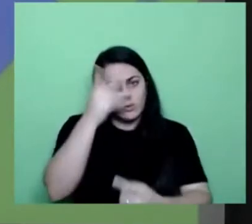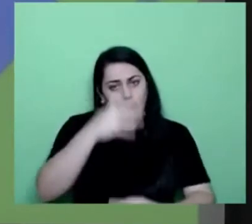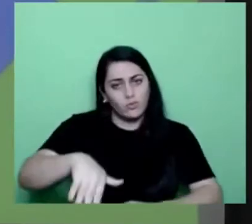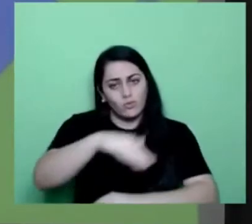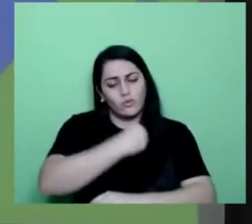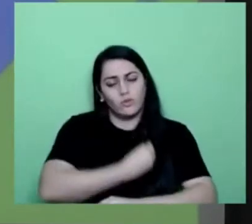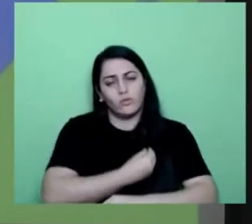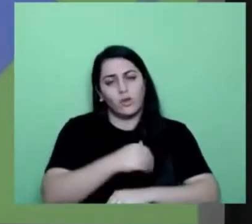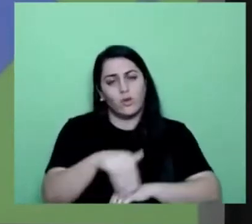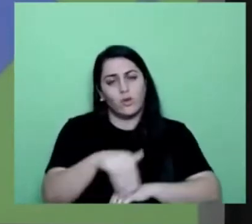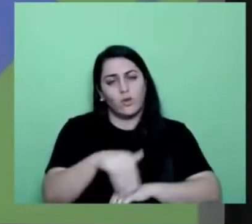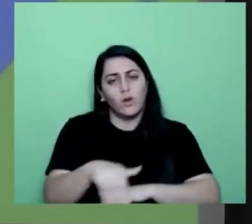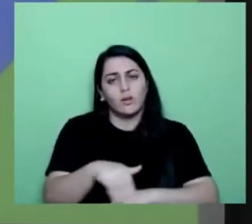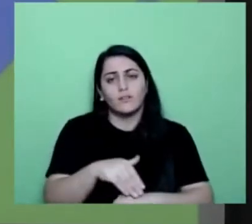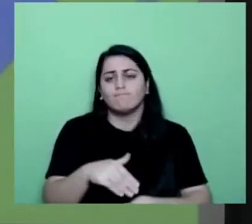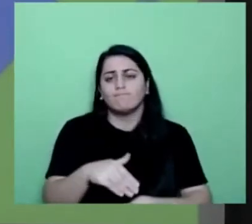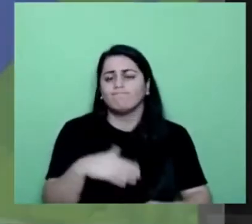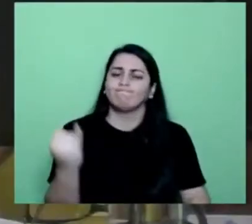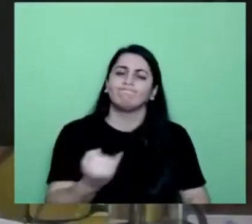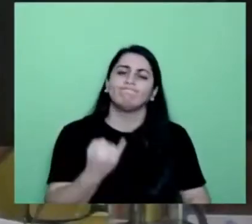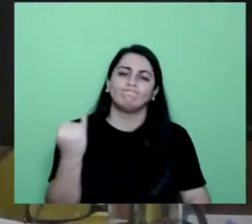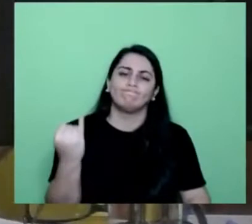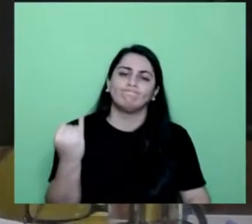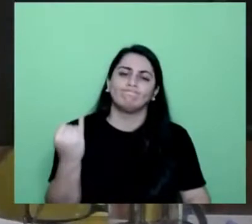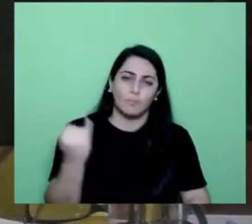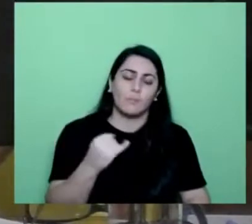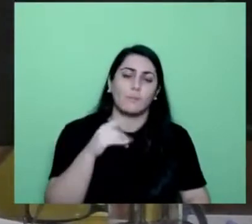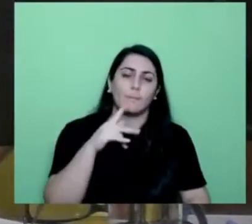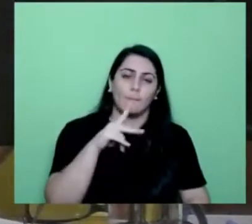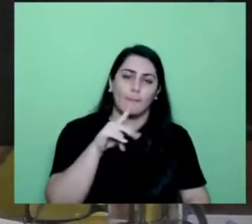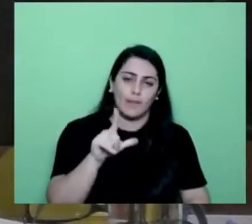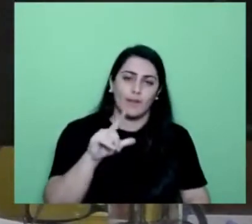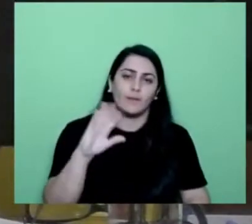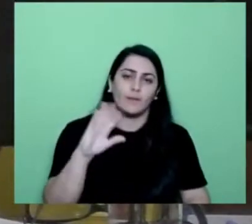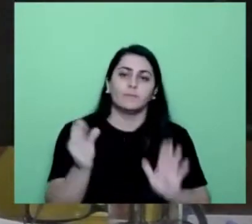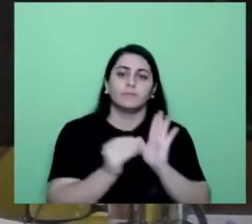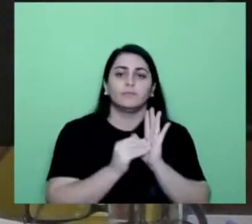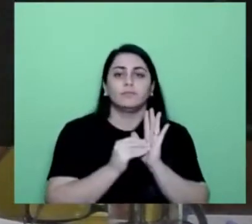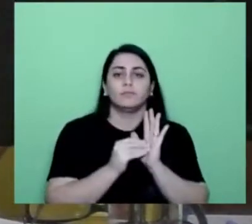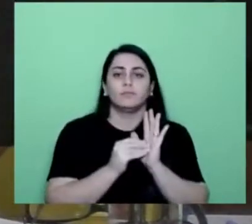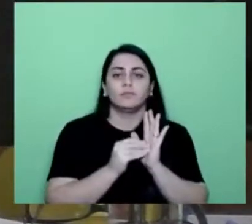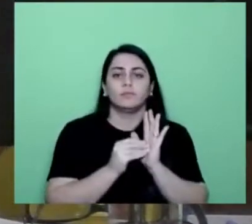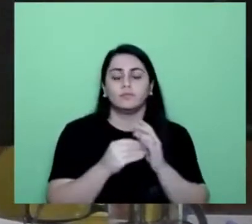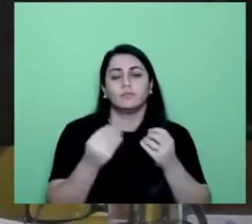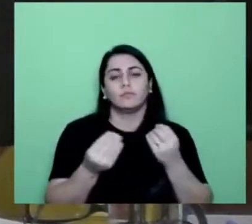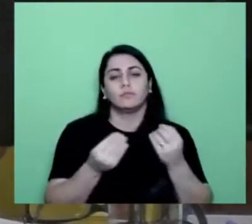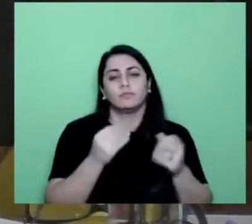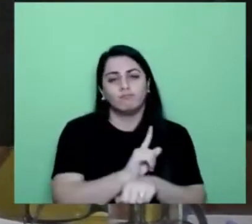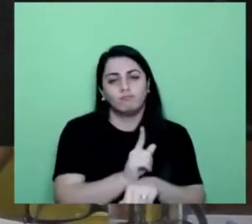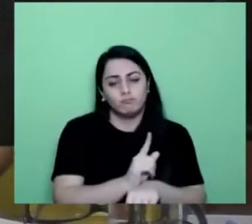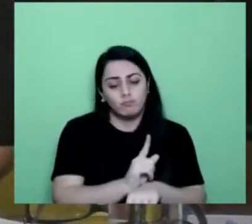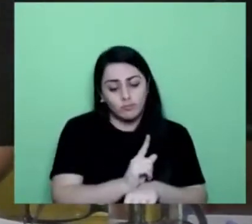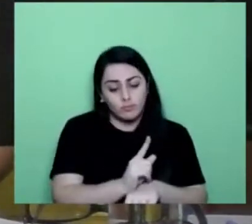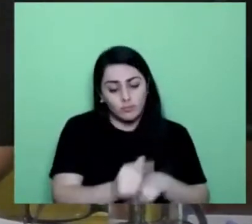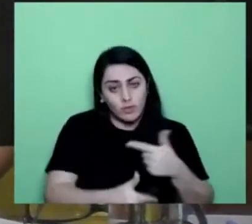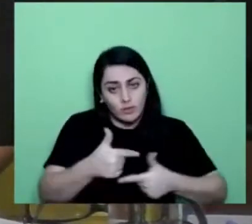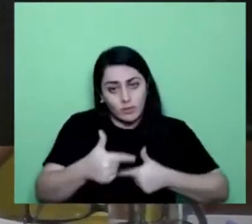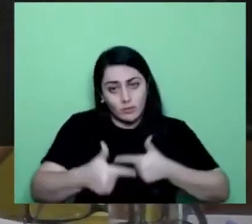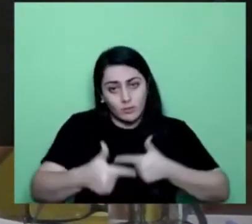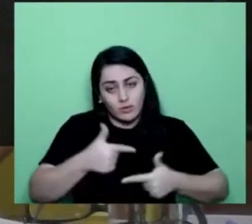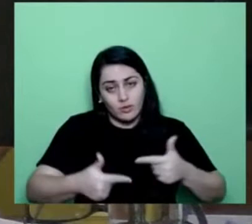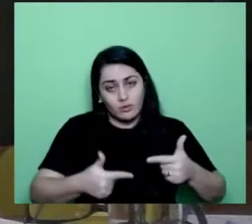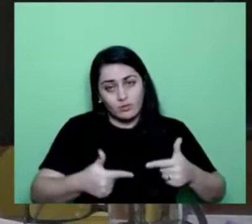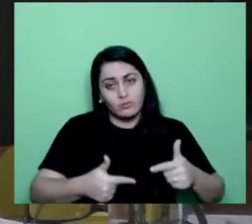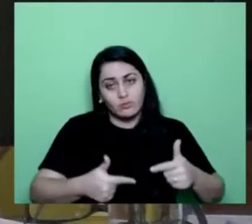coisa extremamente importante que o PL prevê. O gerenciamento dos serviços de cada